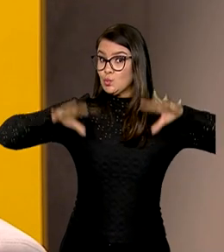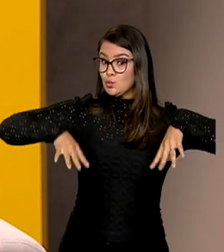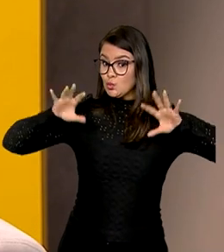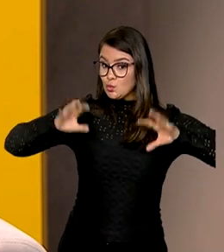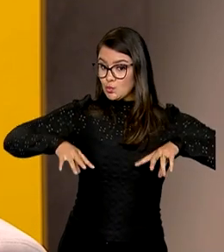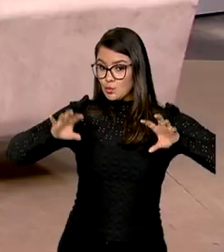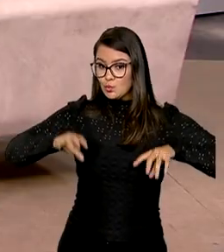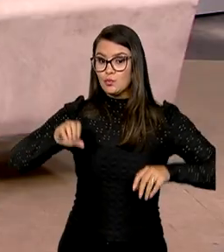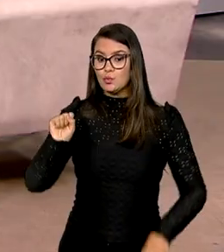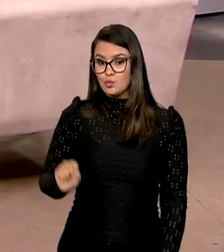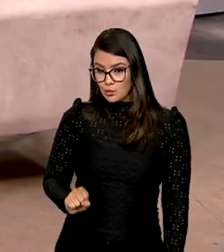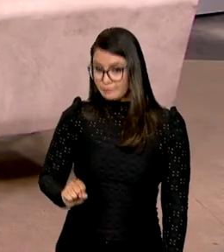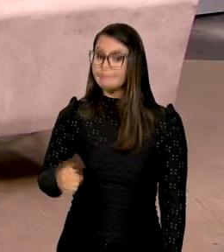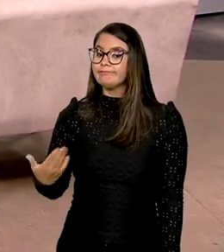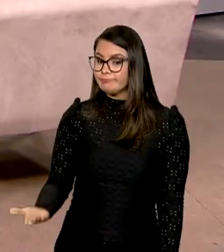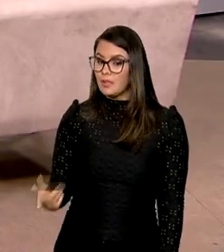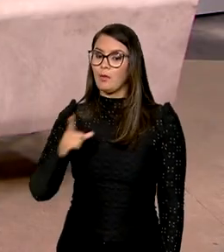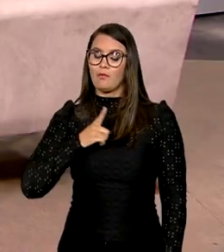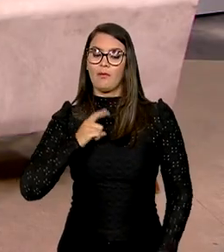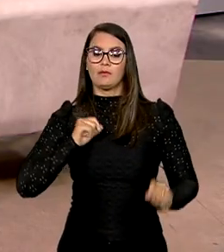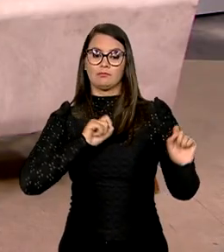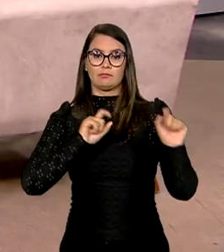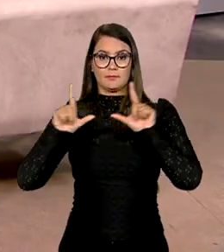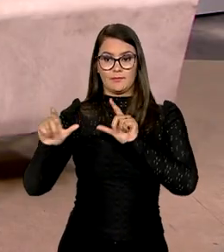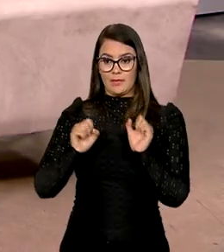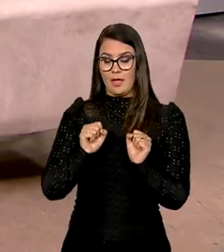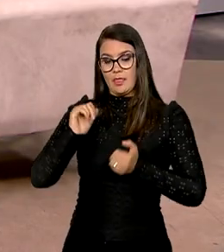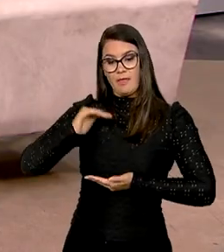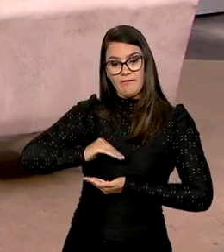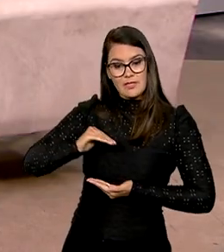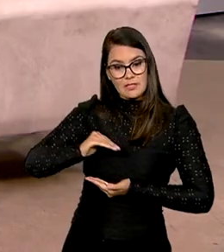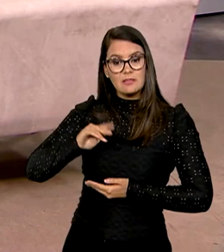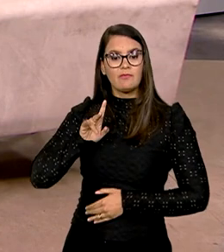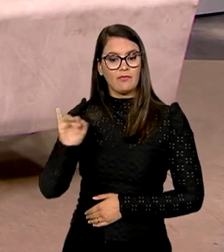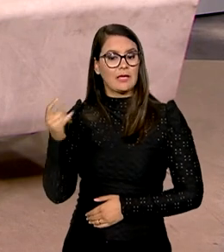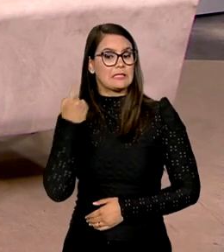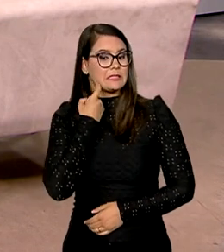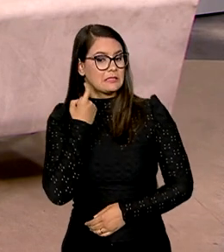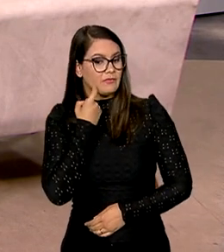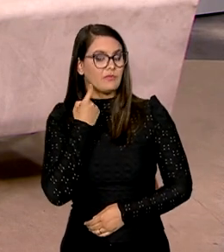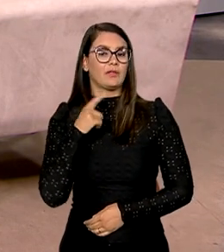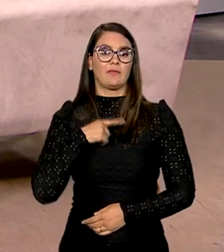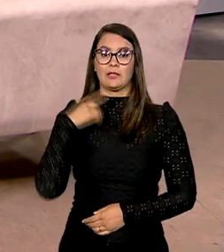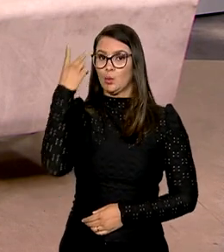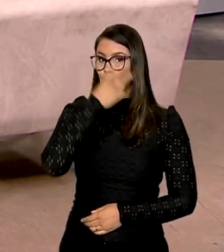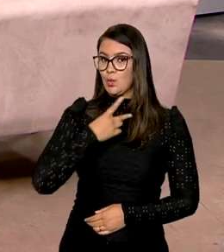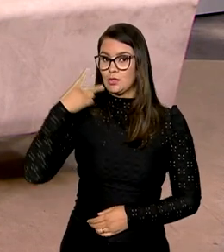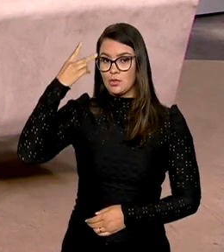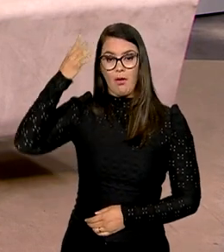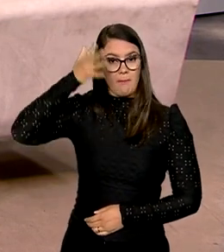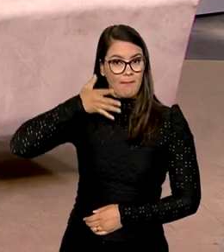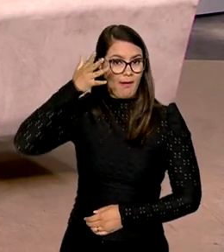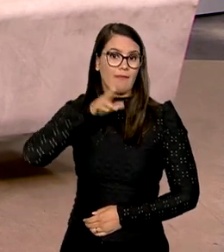né? No Sul. Então, nós vamos ter lá um painel com a Defesa Civil, na sexta-feira, vamos ter duas horas de um painel, onde